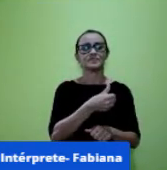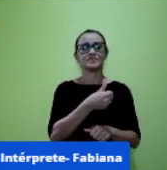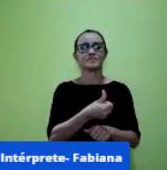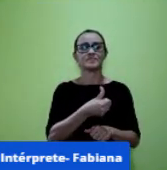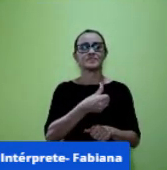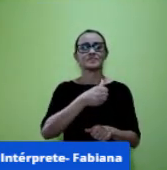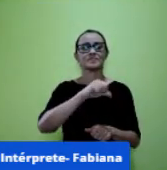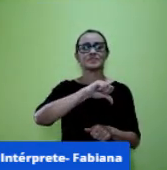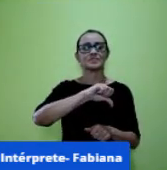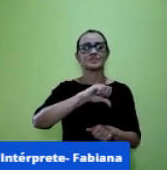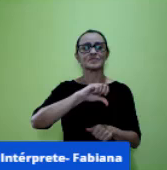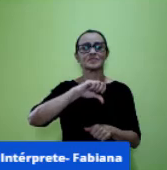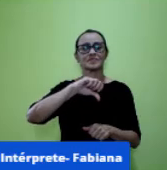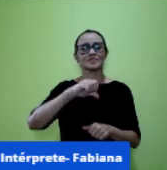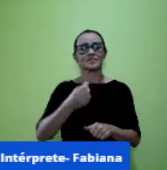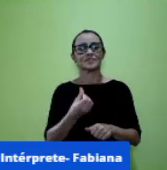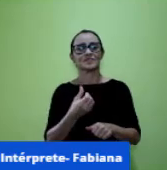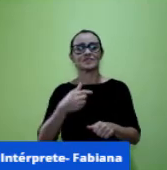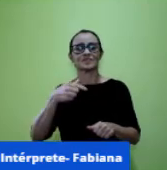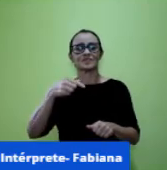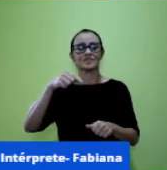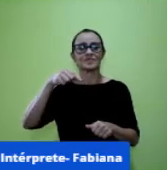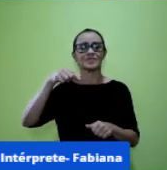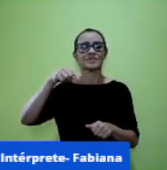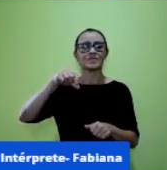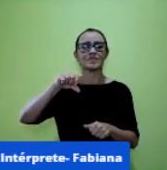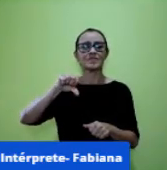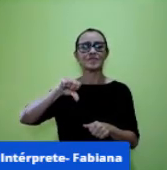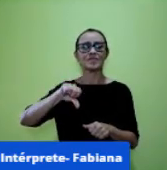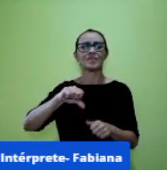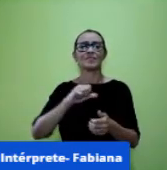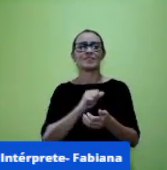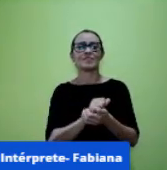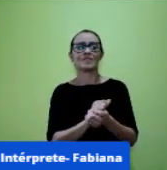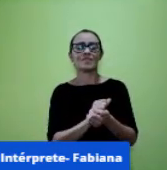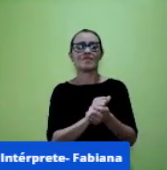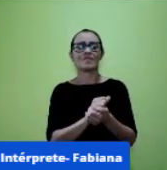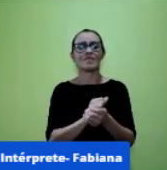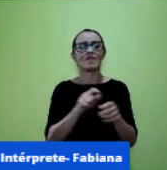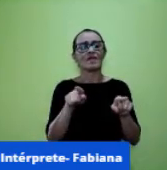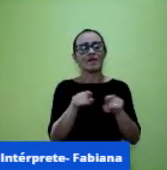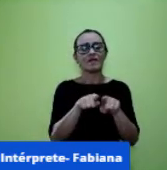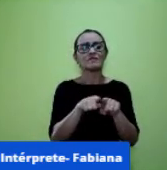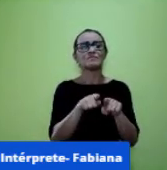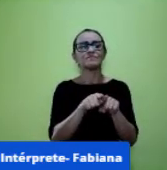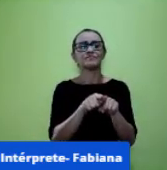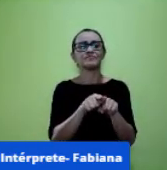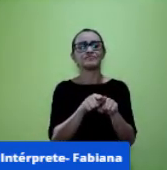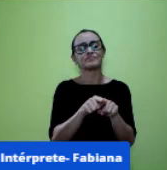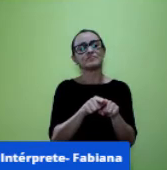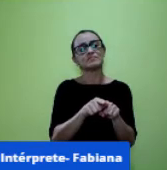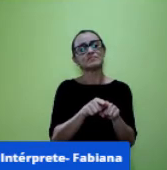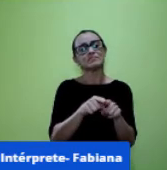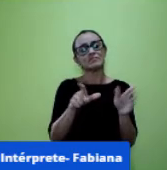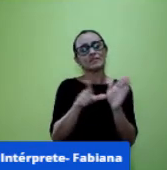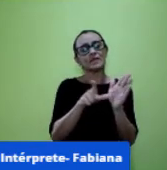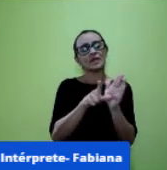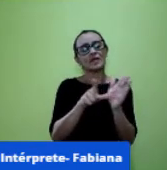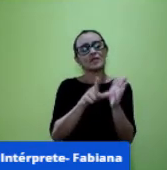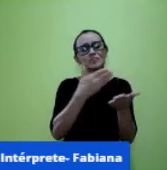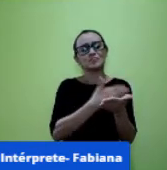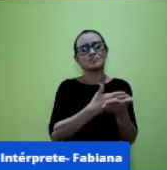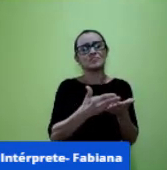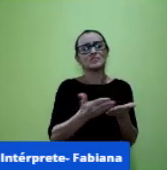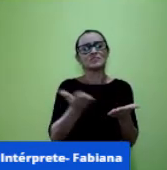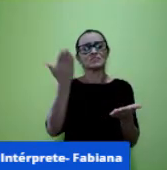né o Grambel lembra do Grambel que fez o telefone ele teve uma empresa que já começou essa tecnologia depois